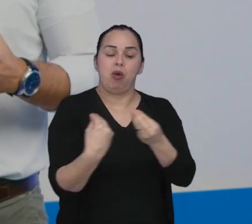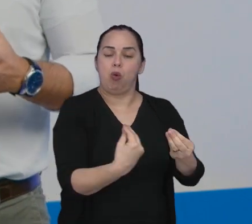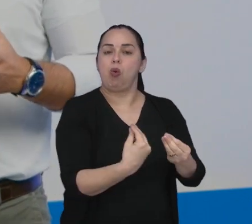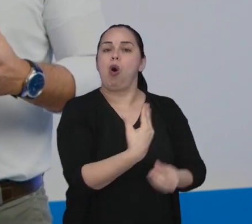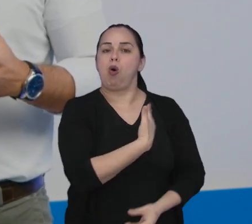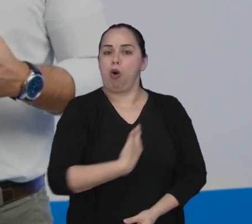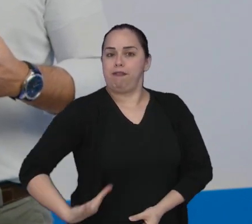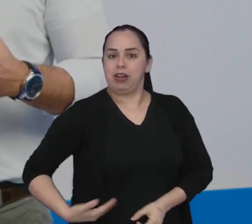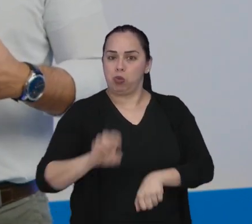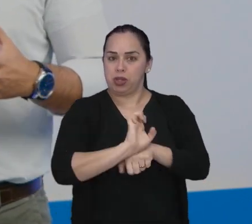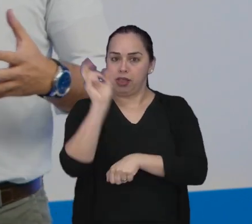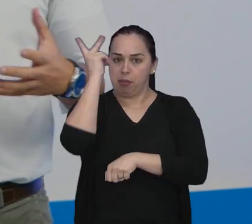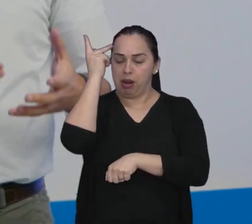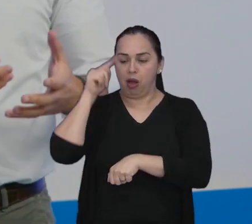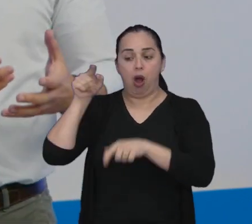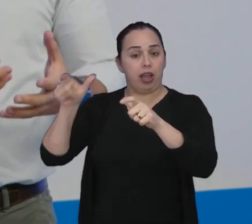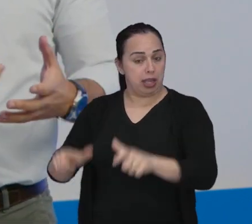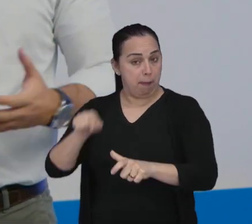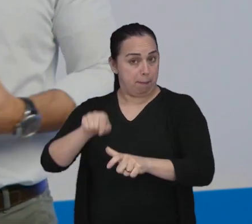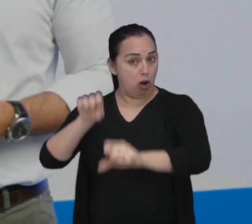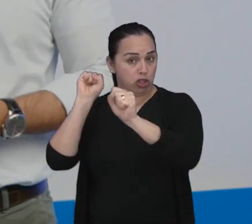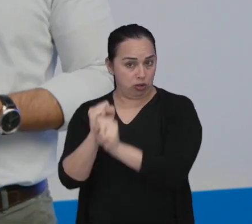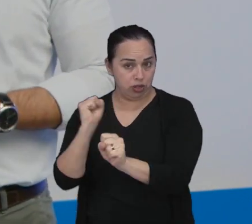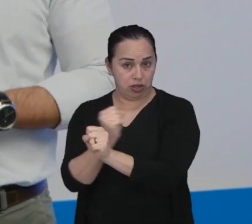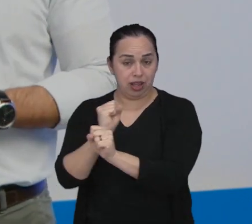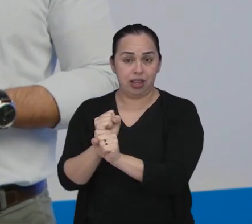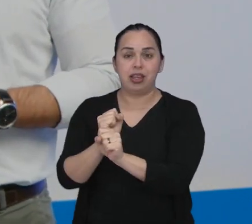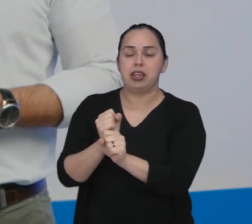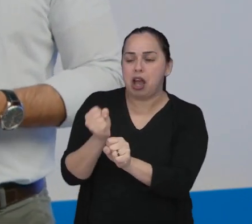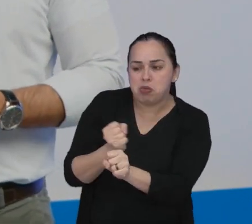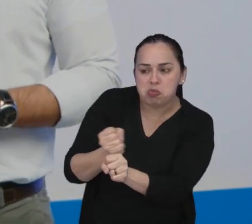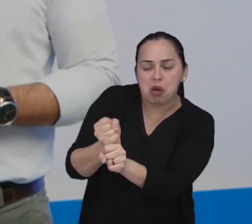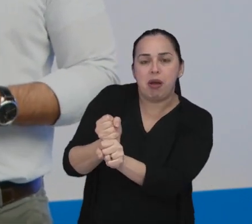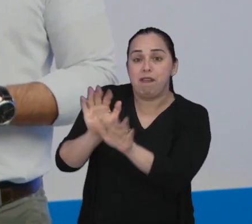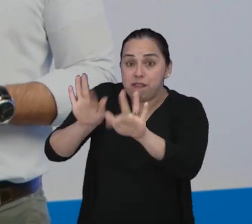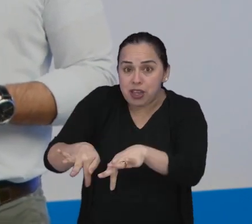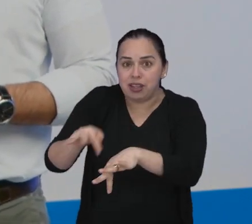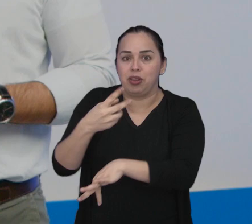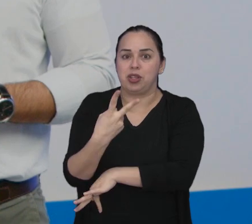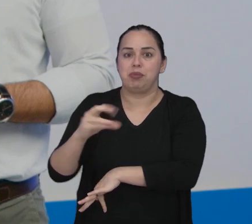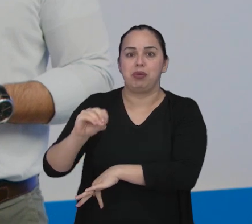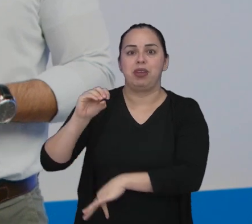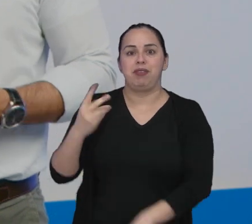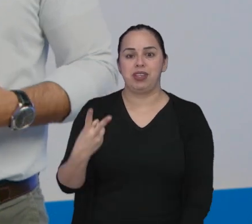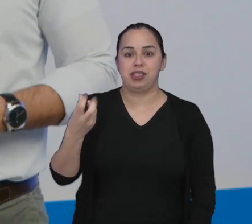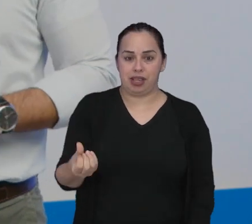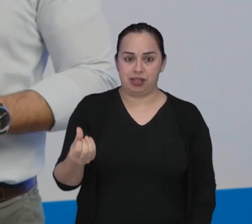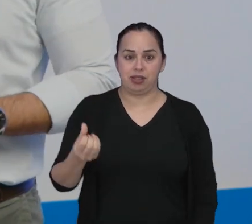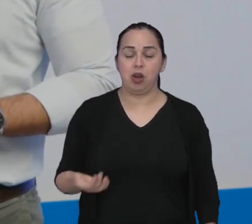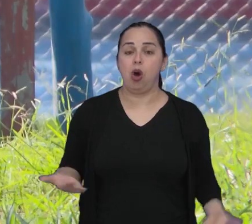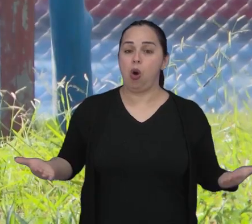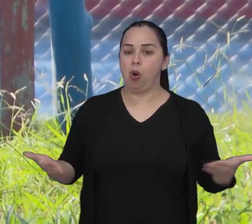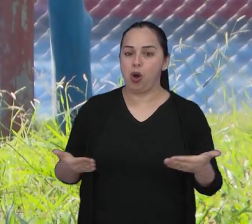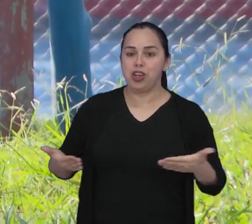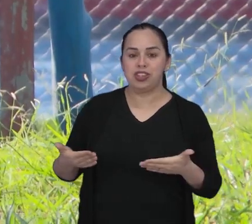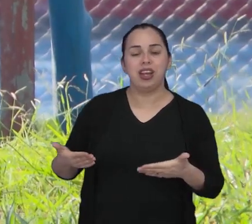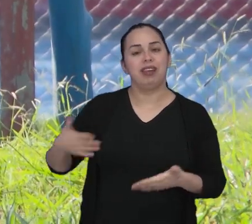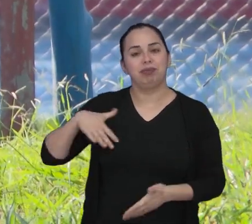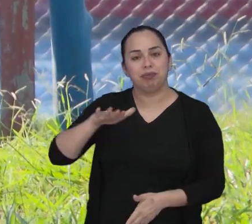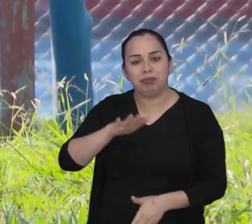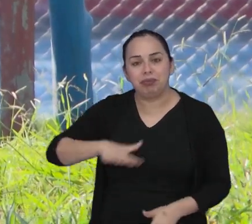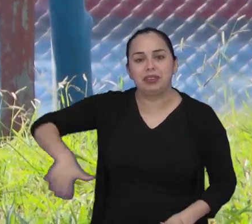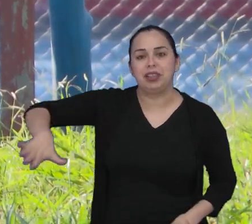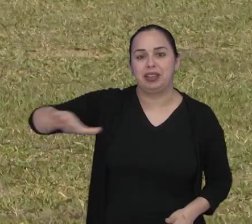ao Estado um terreno na região sudeste para a construção da escola. A previsão de entrega é para 2026. Hoje o